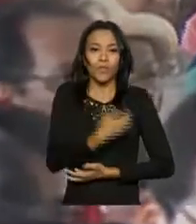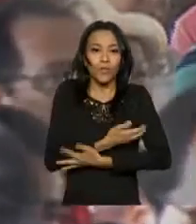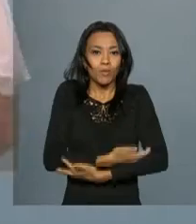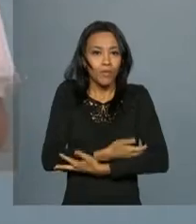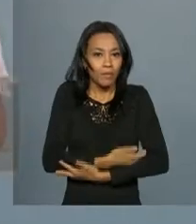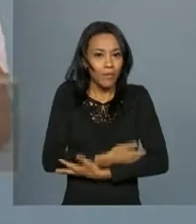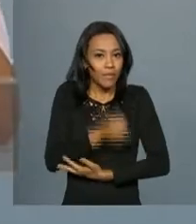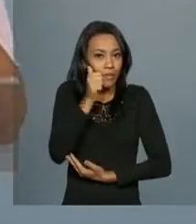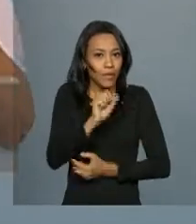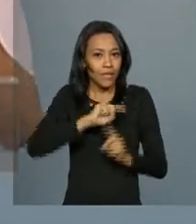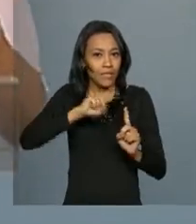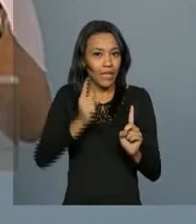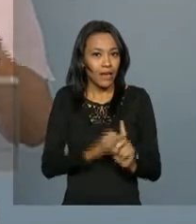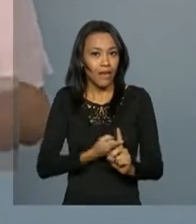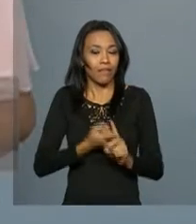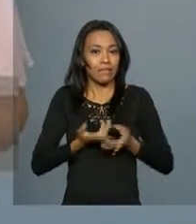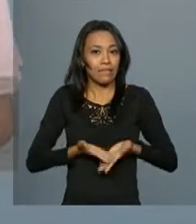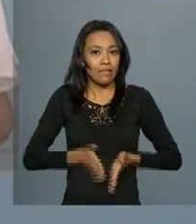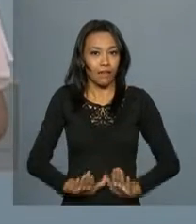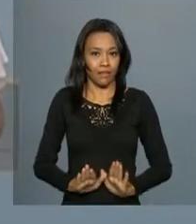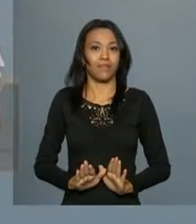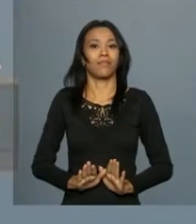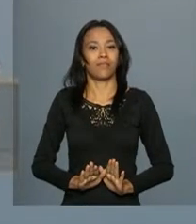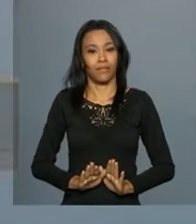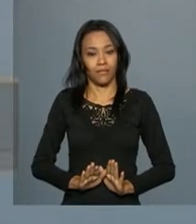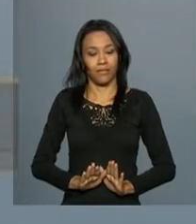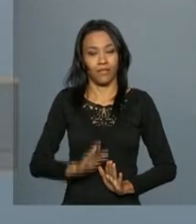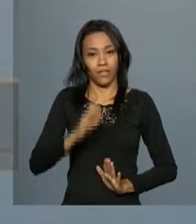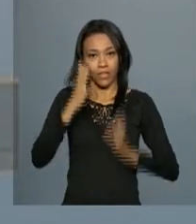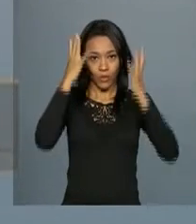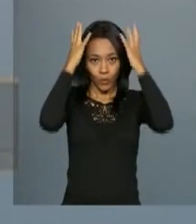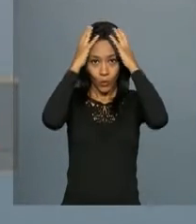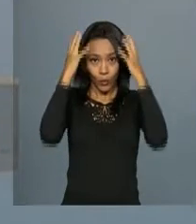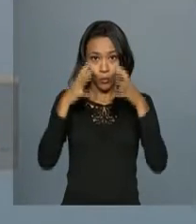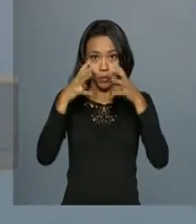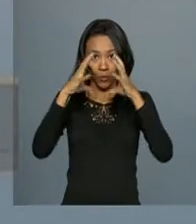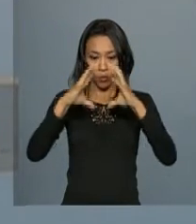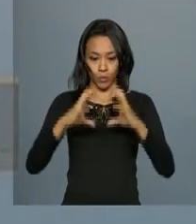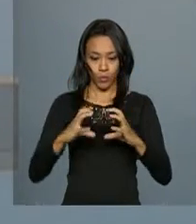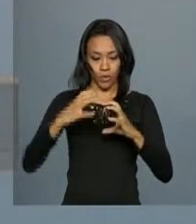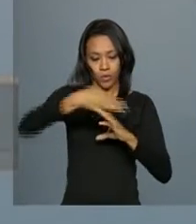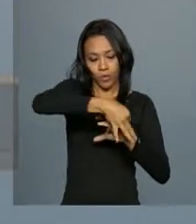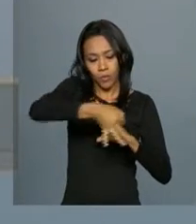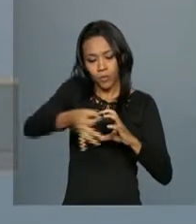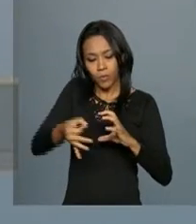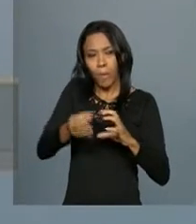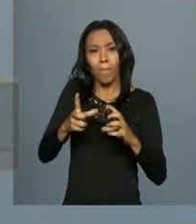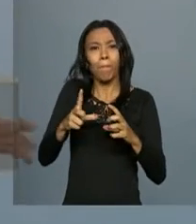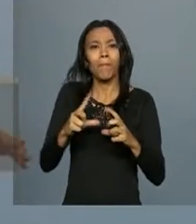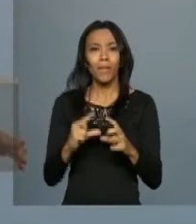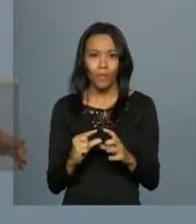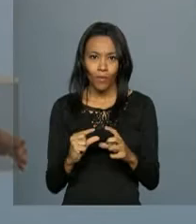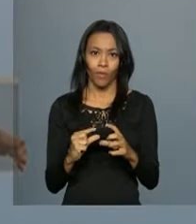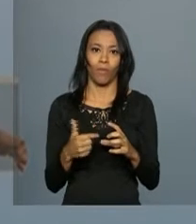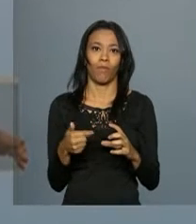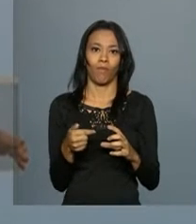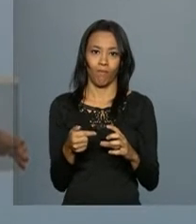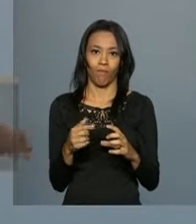mulheres grávidas que nascem com o crânio e a massa cerebral menor,